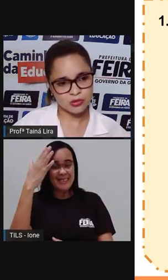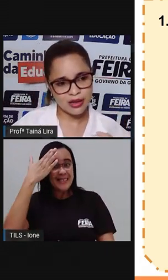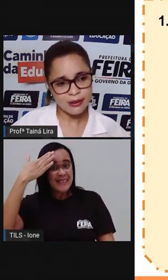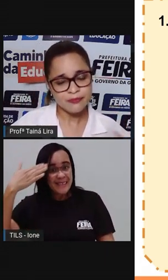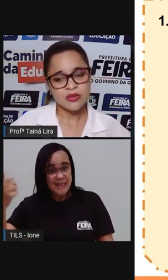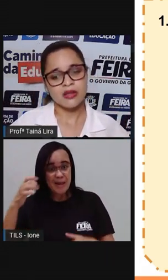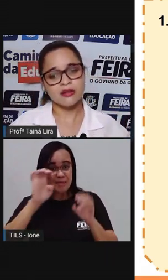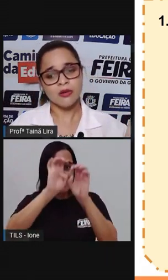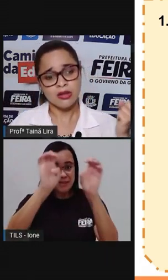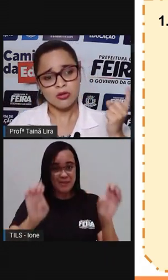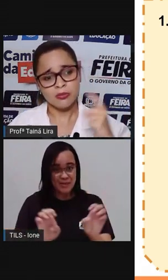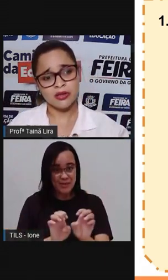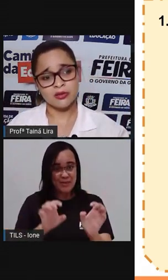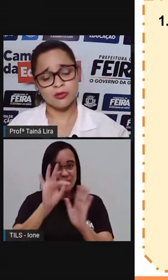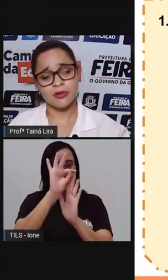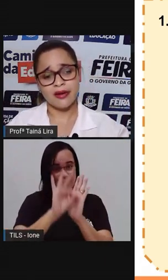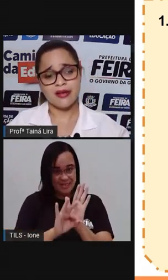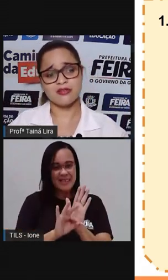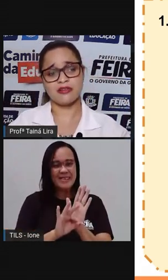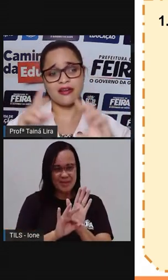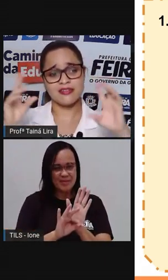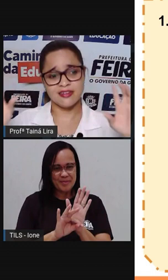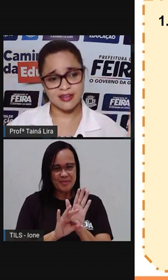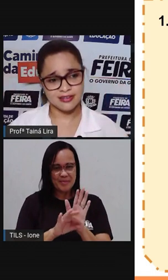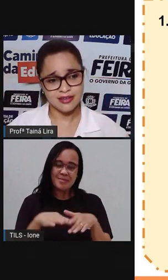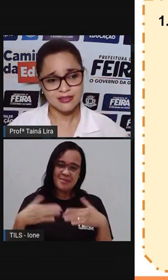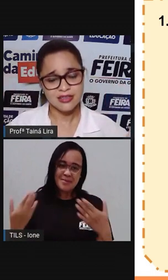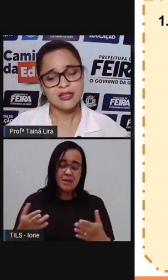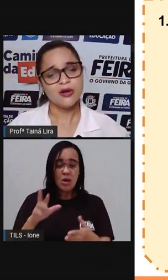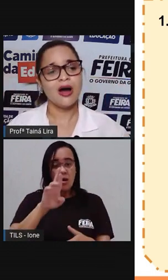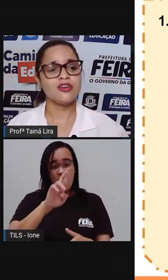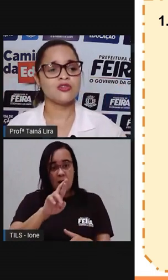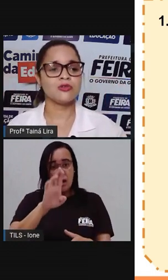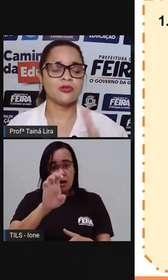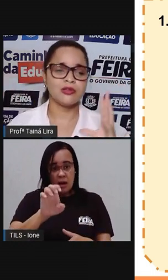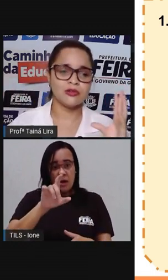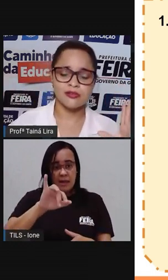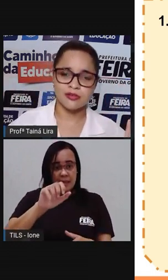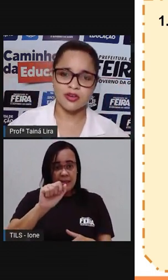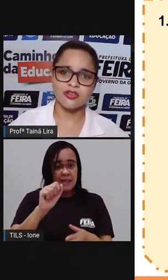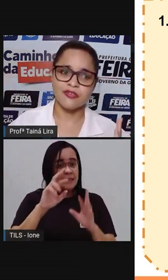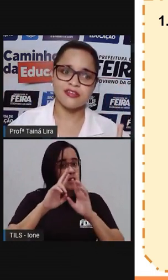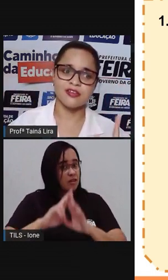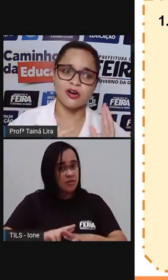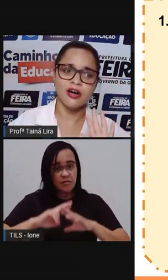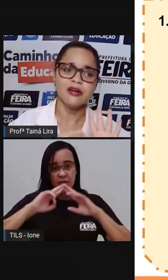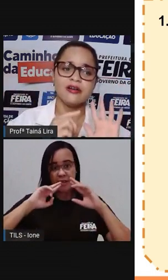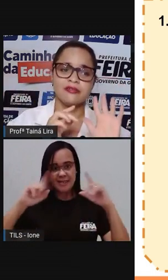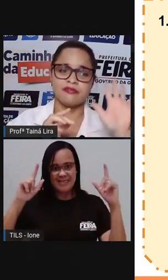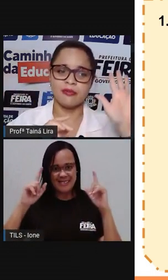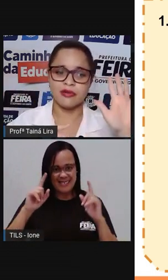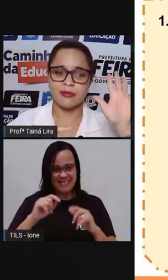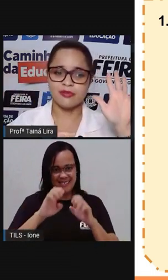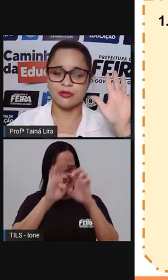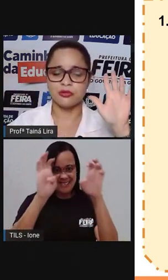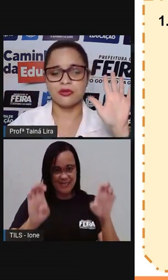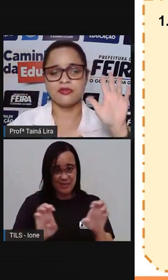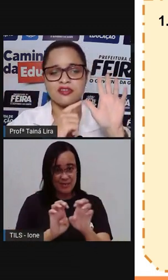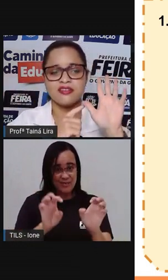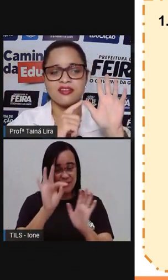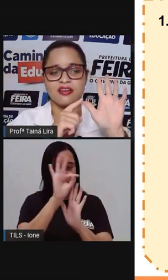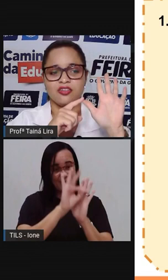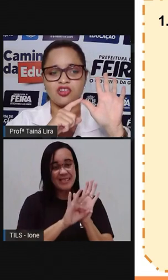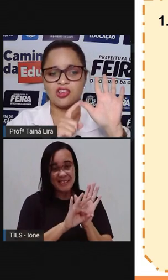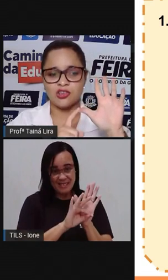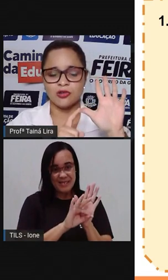texto, tá? Então, retomando, no caso da receita, a estrutura do nosso texto vai ser, ó, vamos lá para o segundo ano,